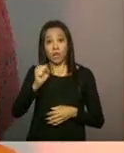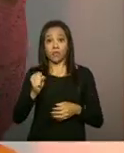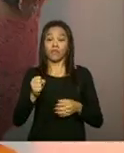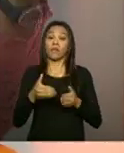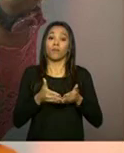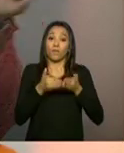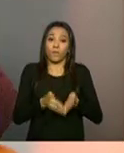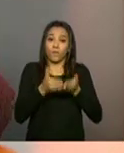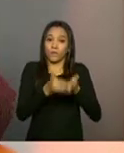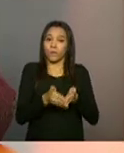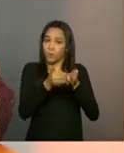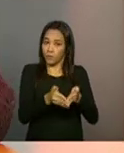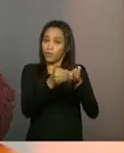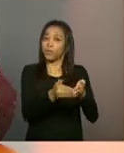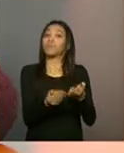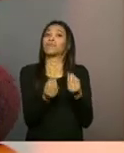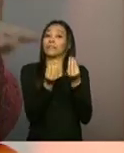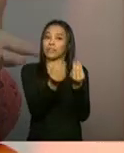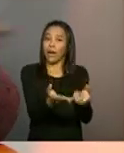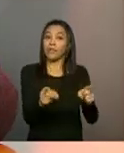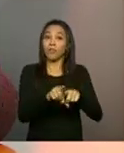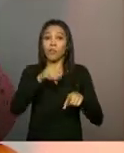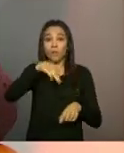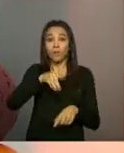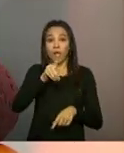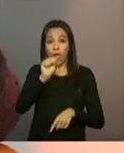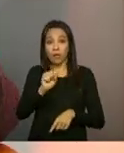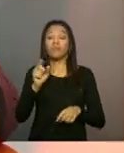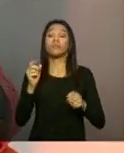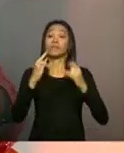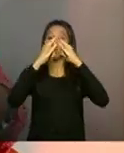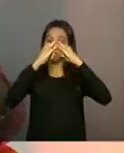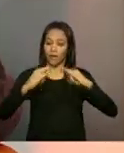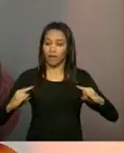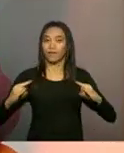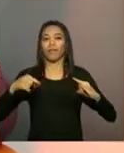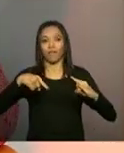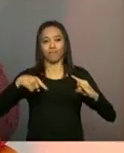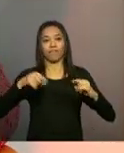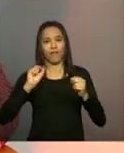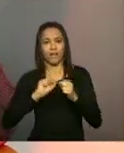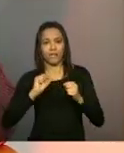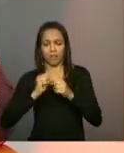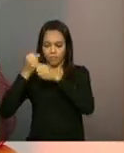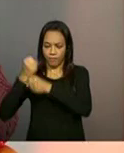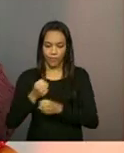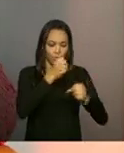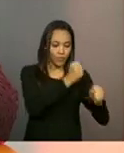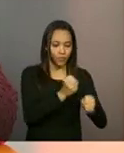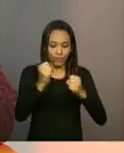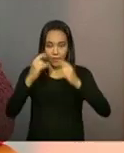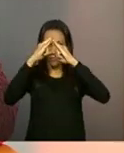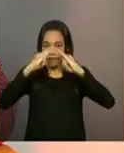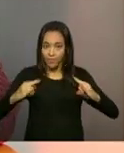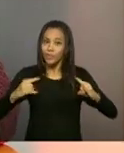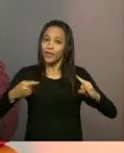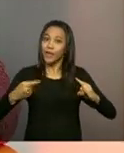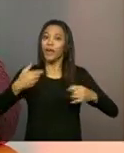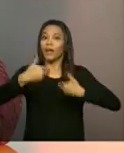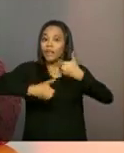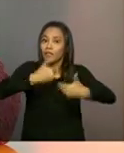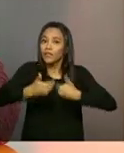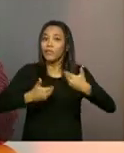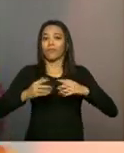que ela pode ser, ela é fácil de ser armada, e ali pode ser realizado, pode ser organizado o atendimento, principalmente o atendimento coletivo.